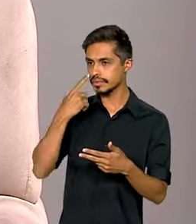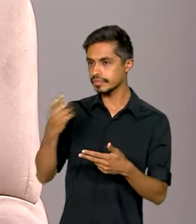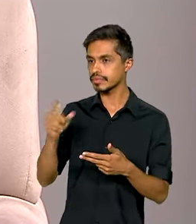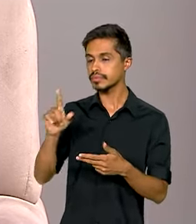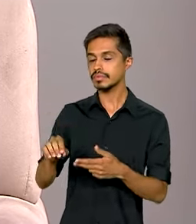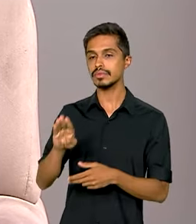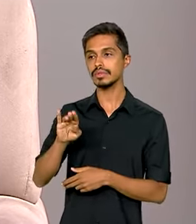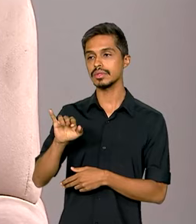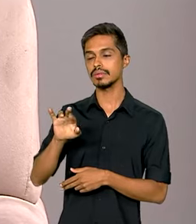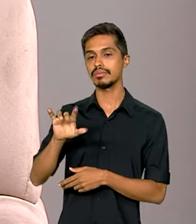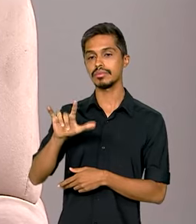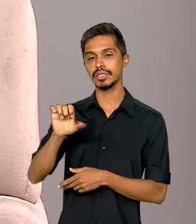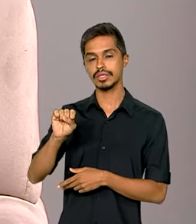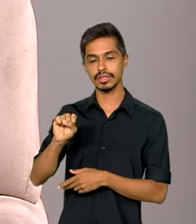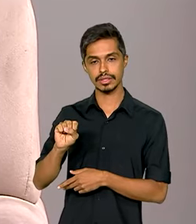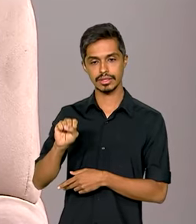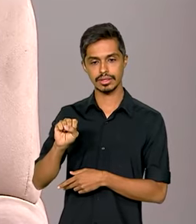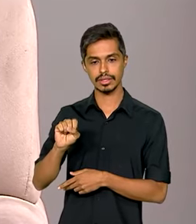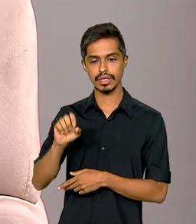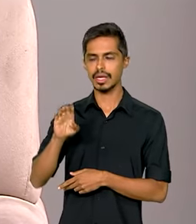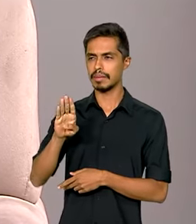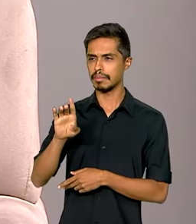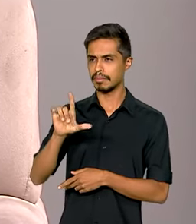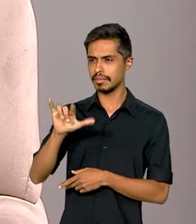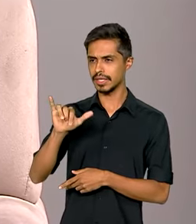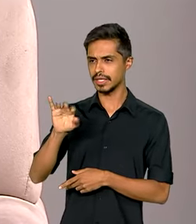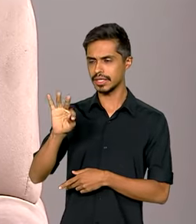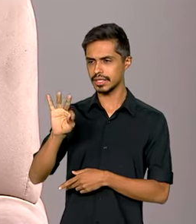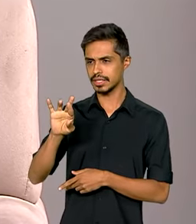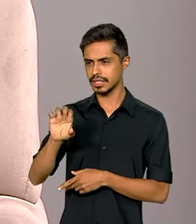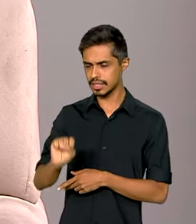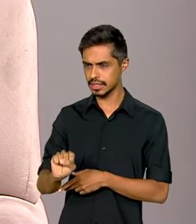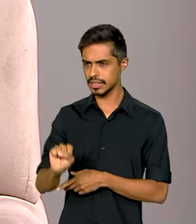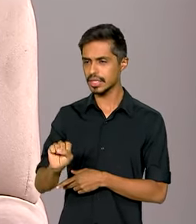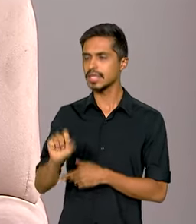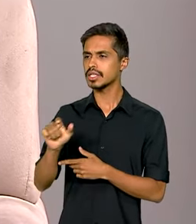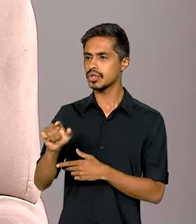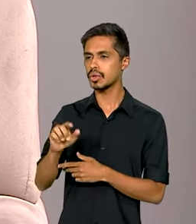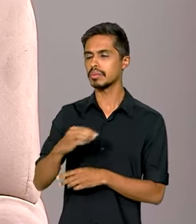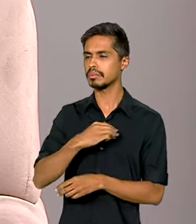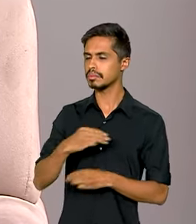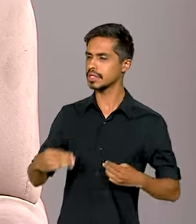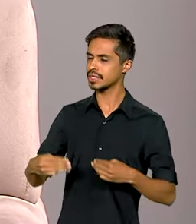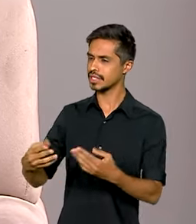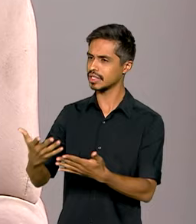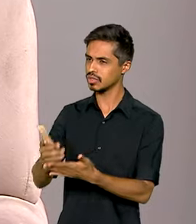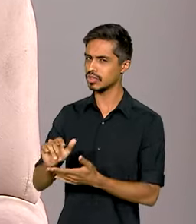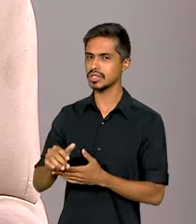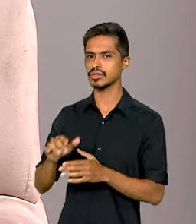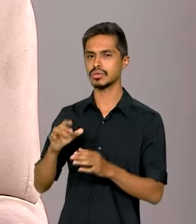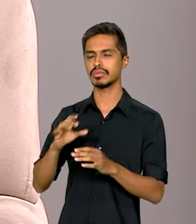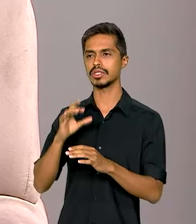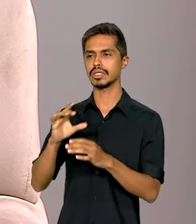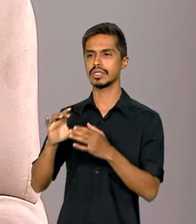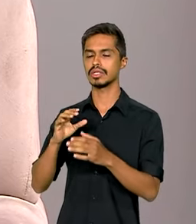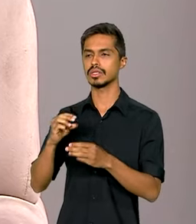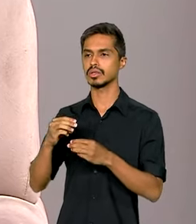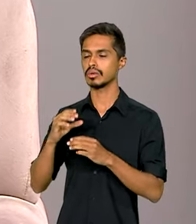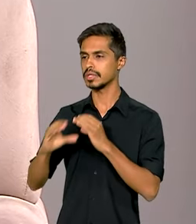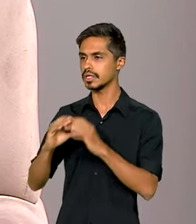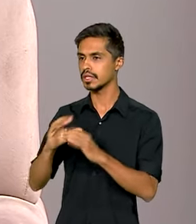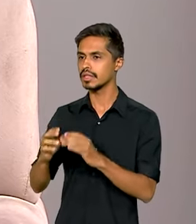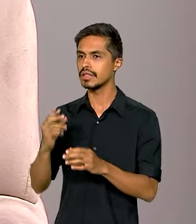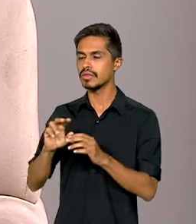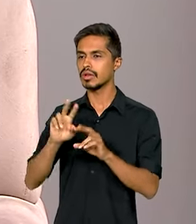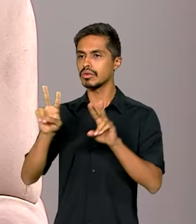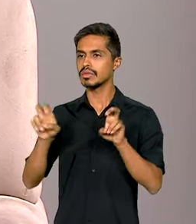as blitz que o Ministério das Comunicações vem fazendo sobre a conectividade da telefonia móvel